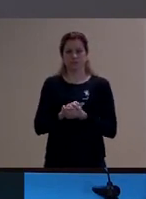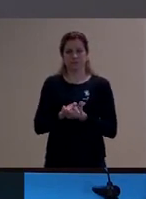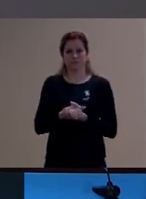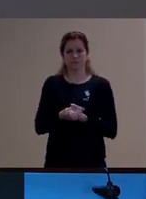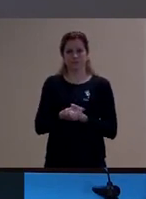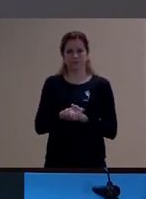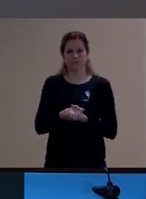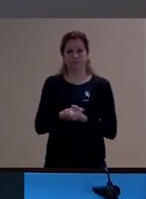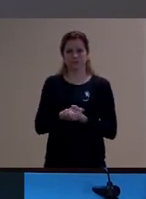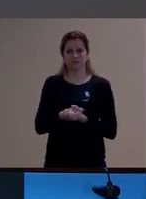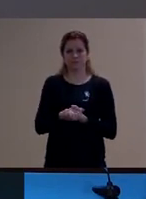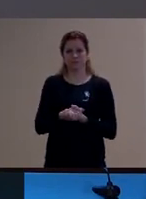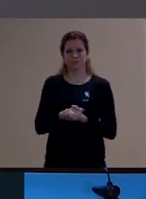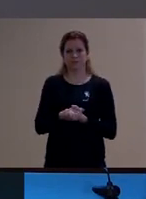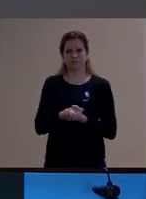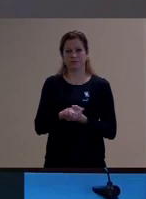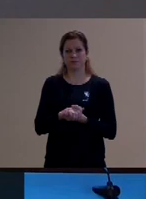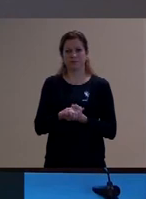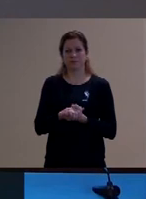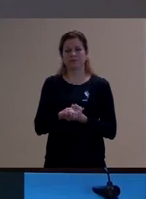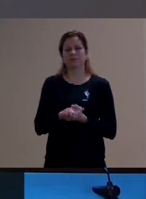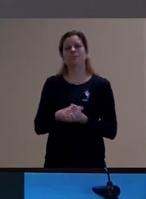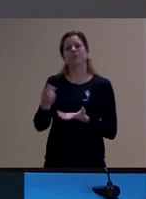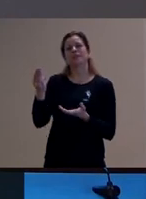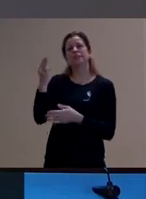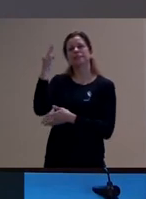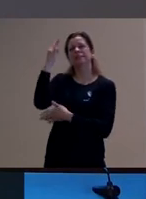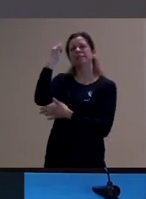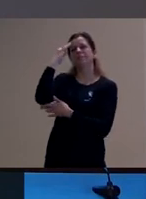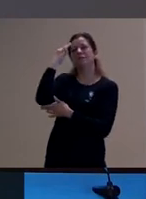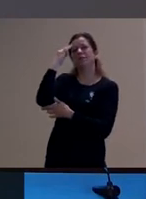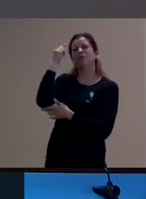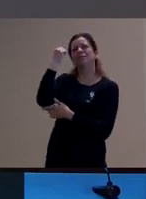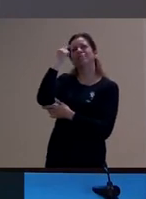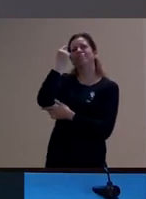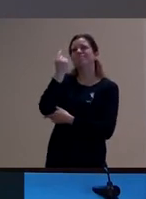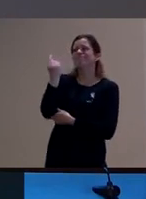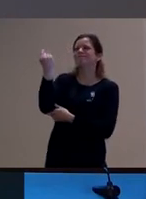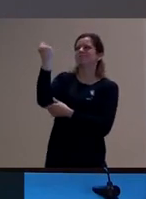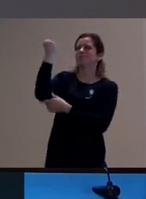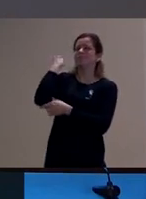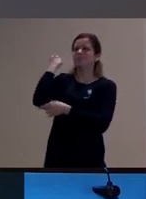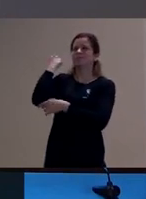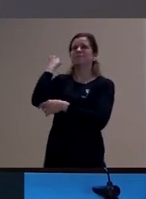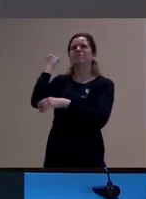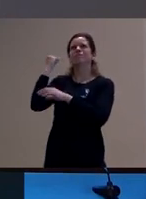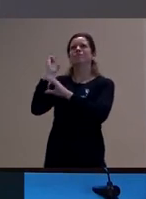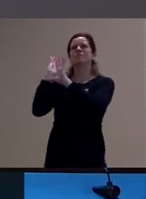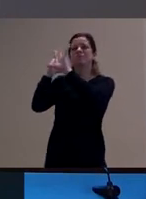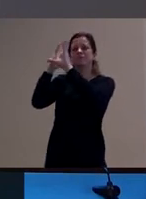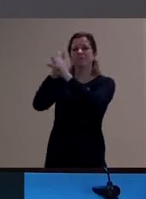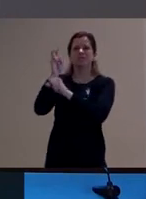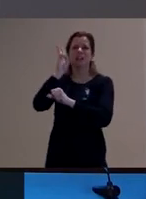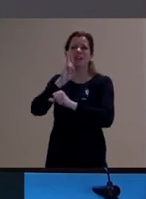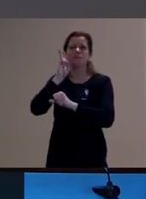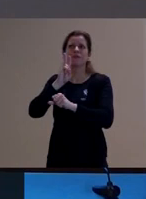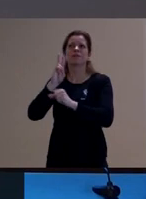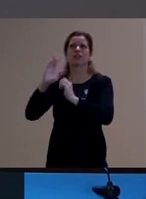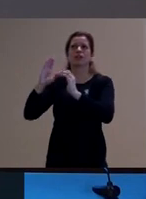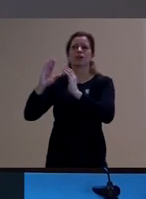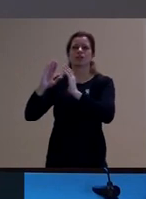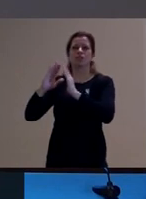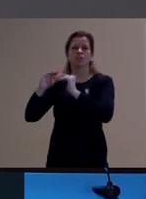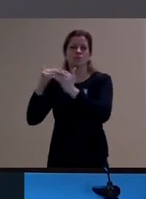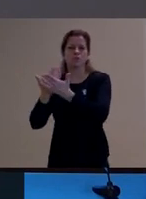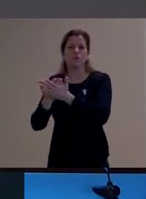bom nessas memórias que ele traz que tem vários excertos sobre escola sobre brinquedos